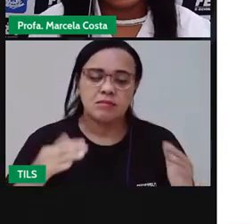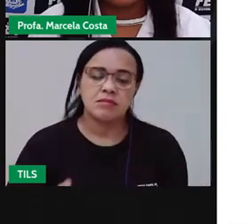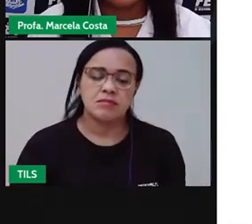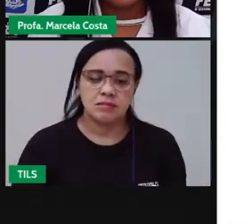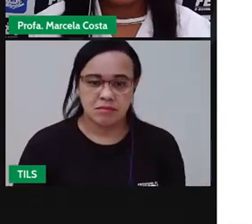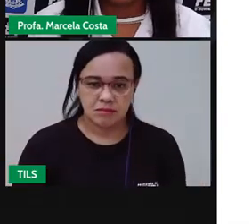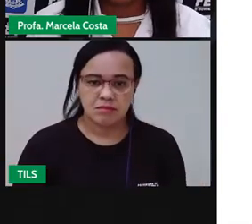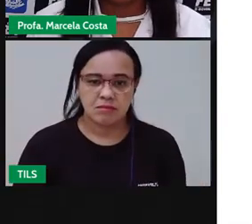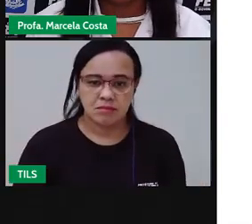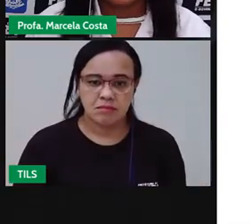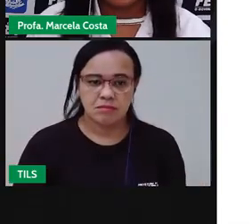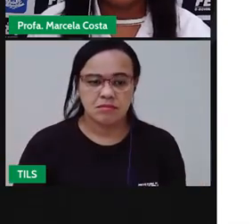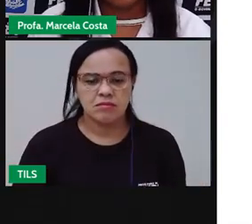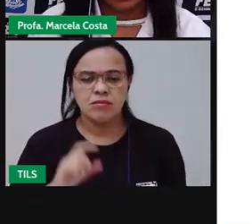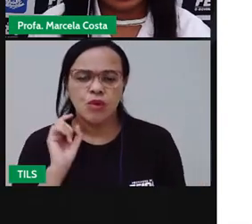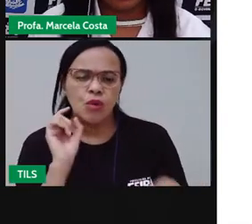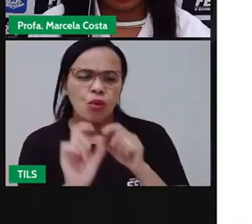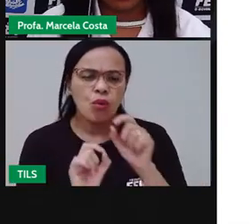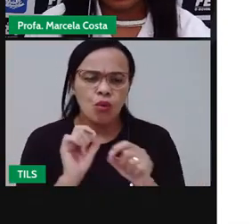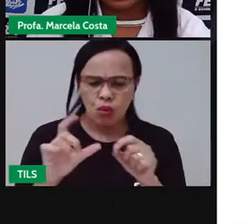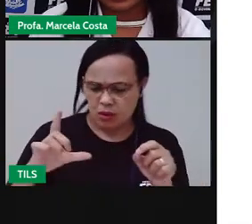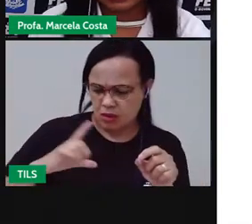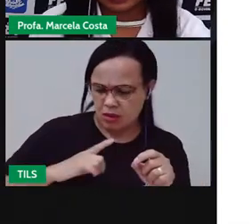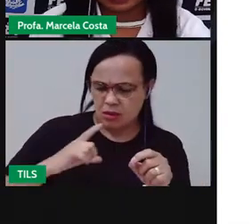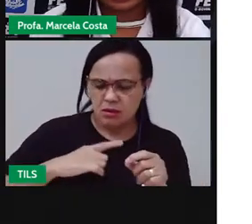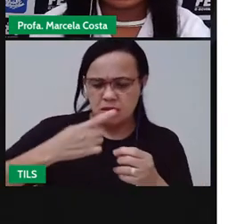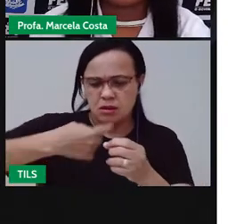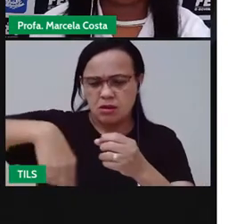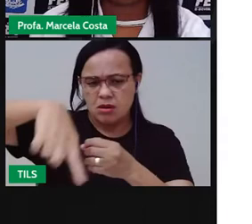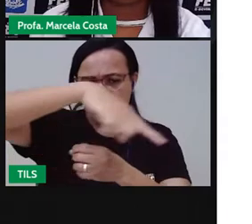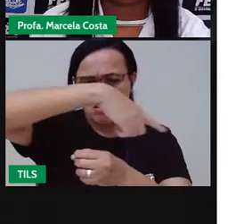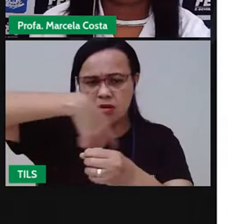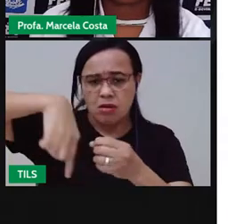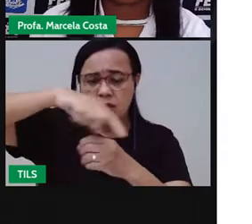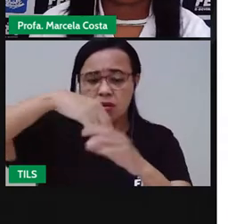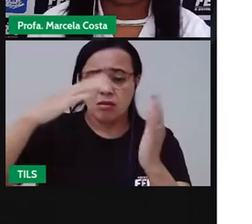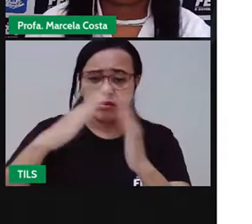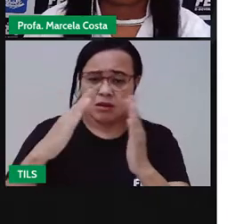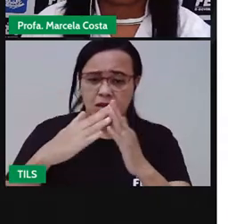o que tem no redor dessa casa.